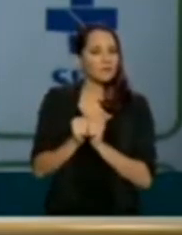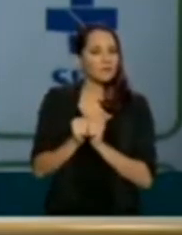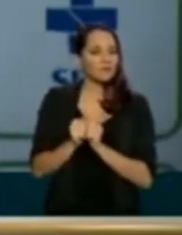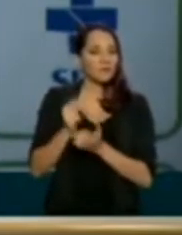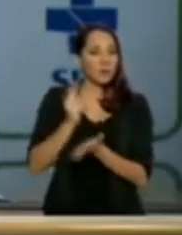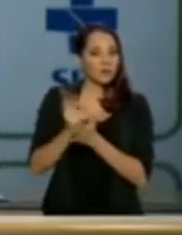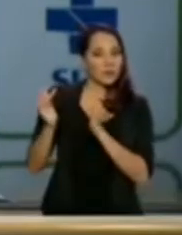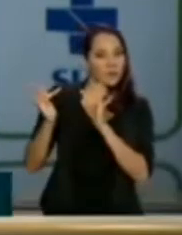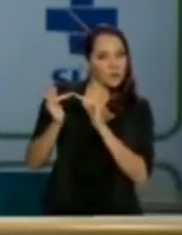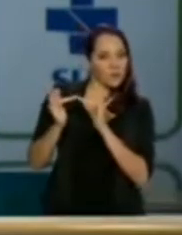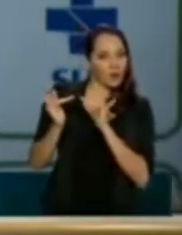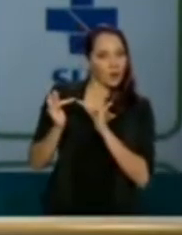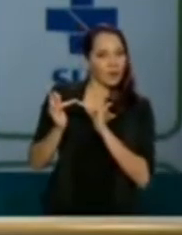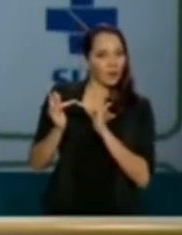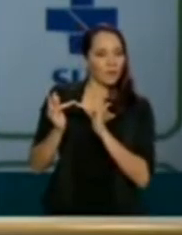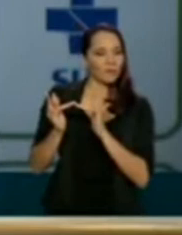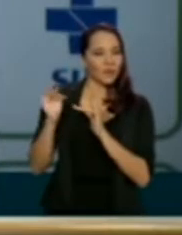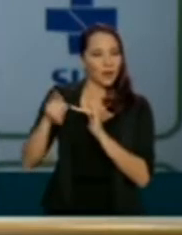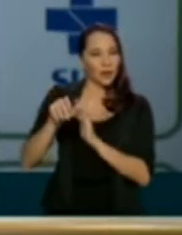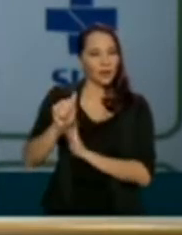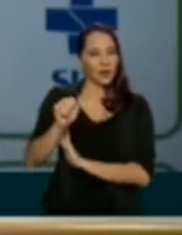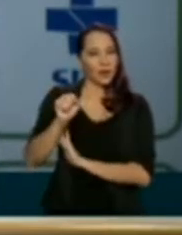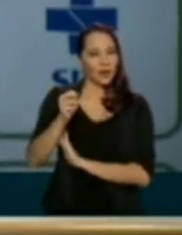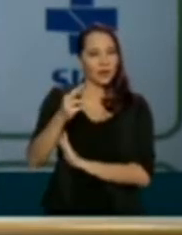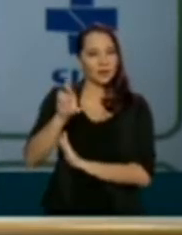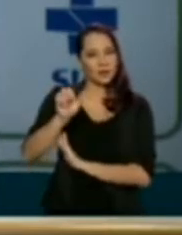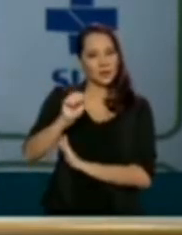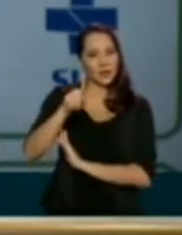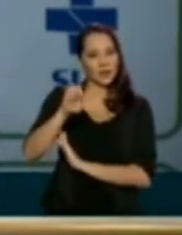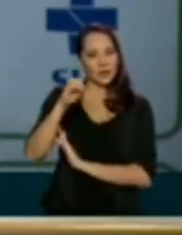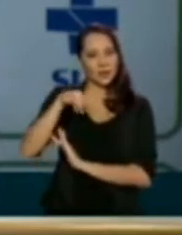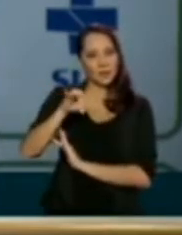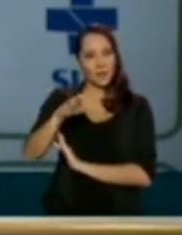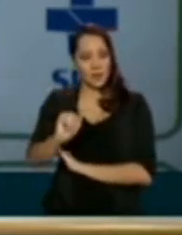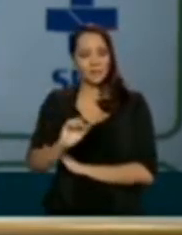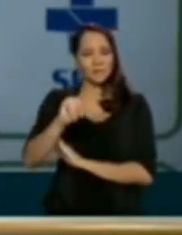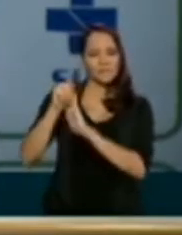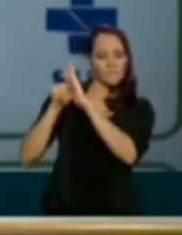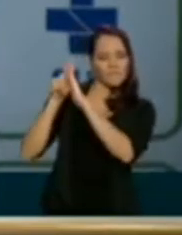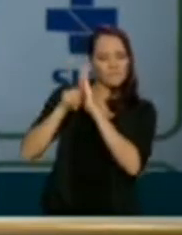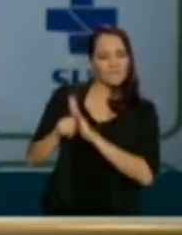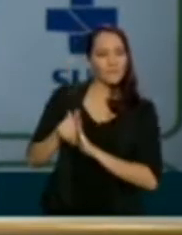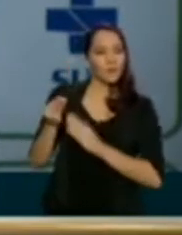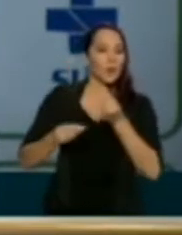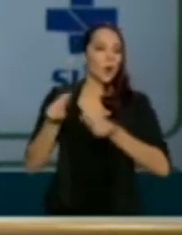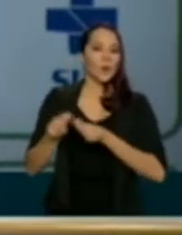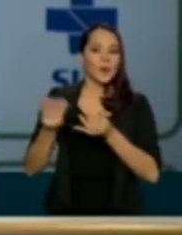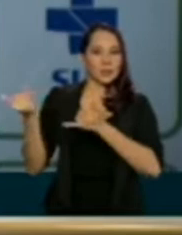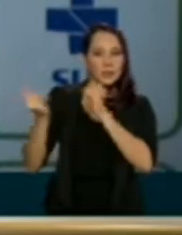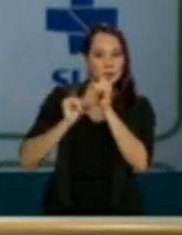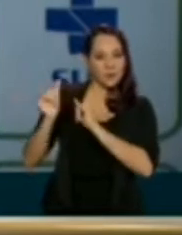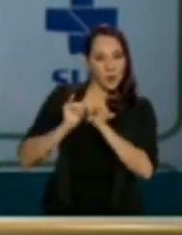contato com a AstraZeneca para avaliarmos a medida que os dados